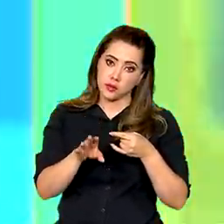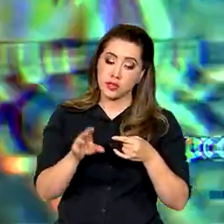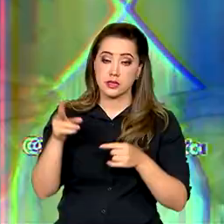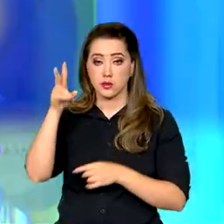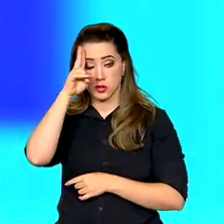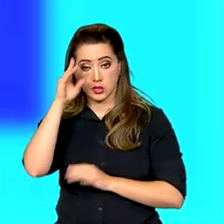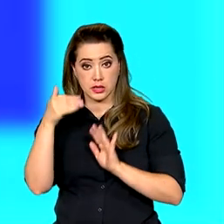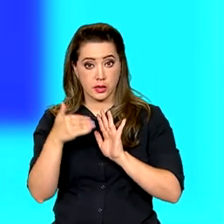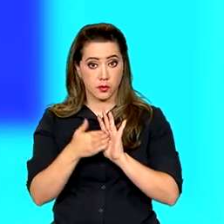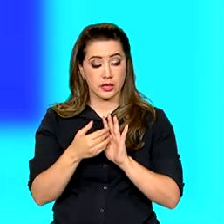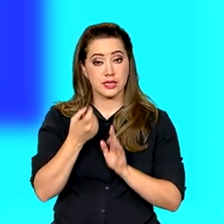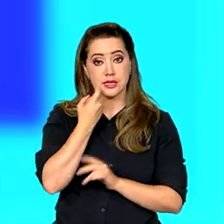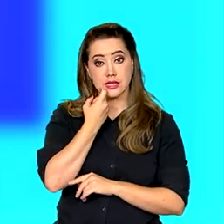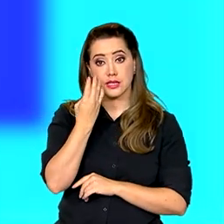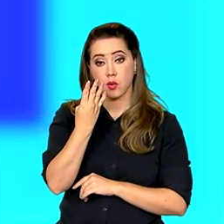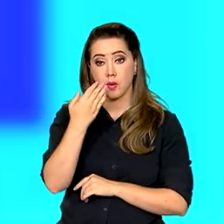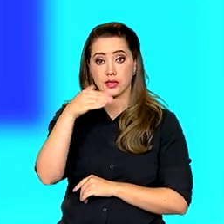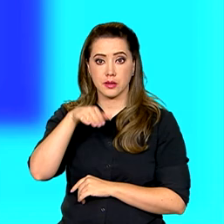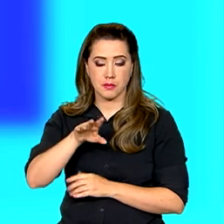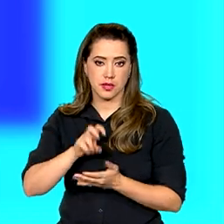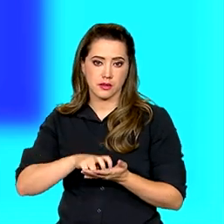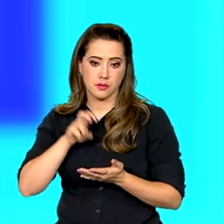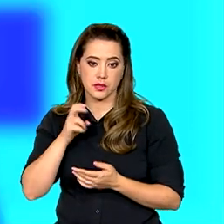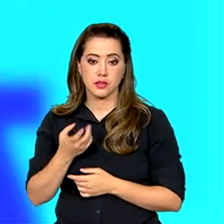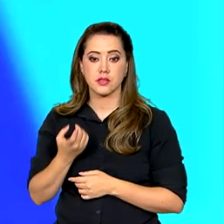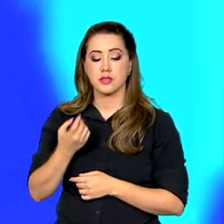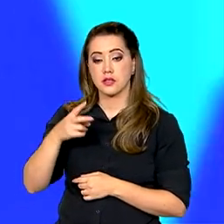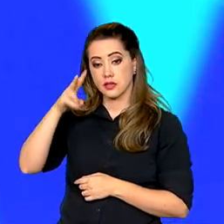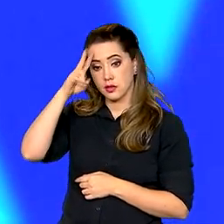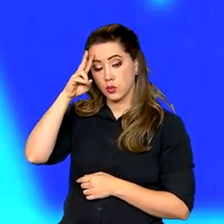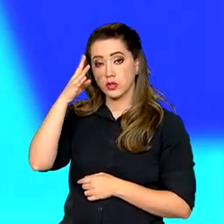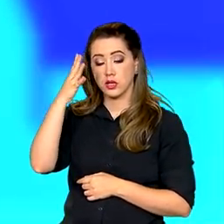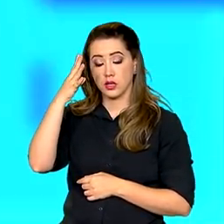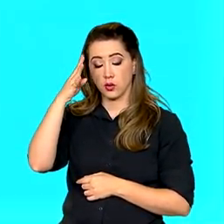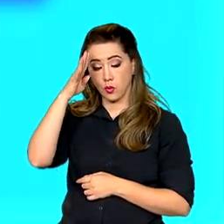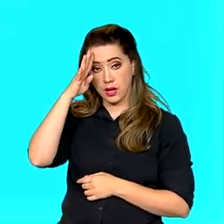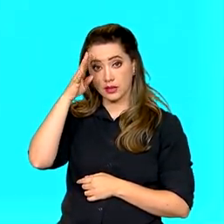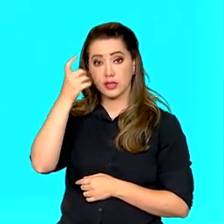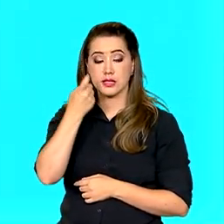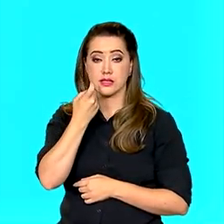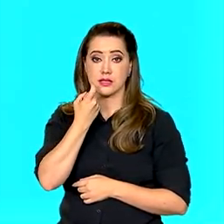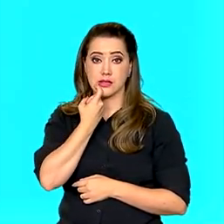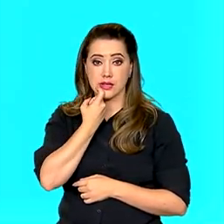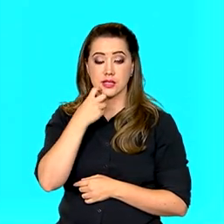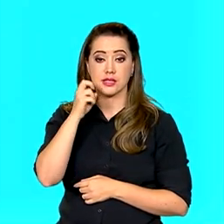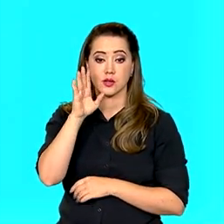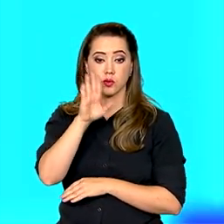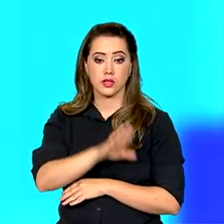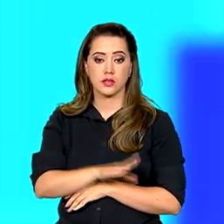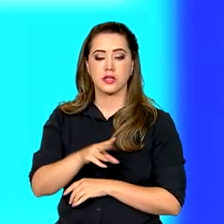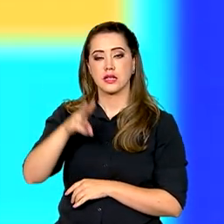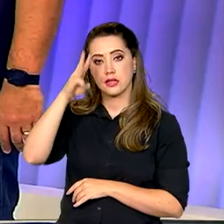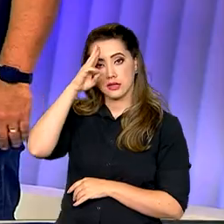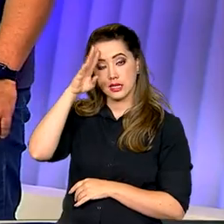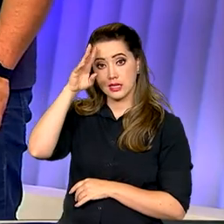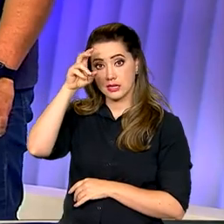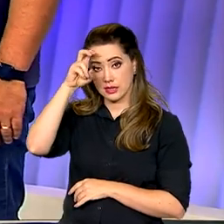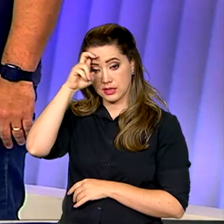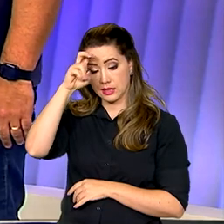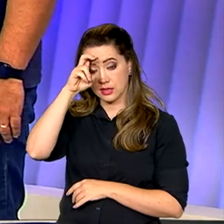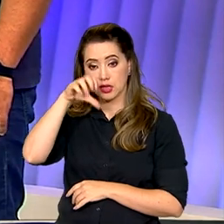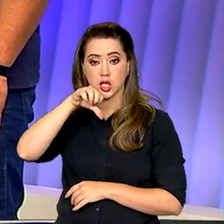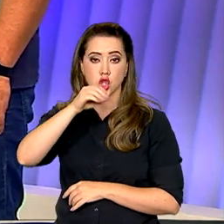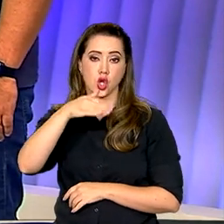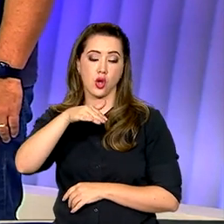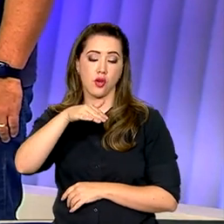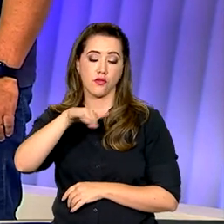às 4h30 da manhã, às segundas, quartas e sextas, às 5 horas da tarde, e nas terças e quintas, às